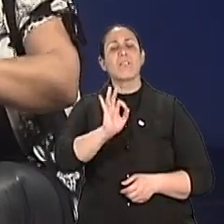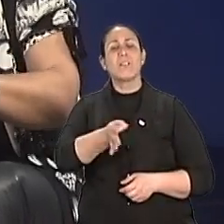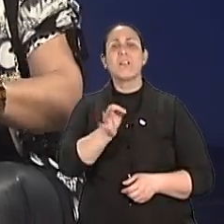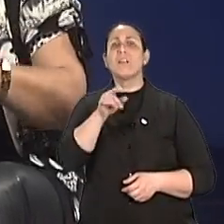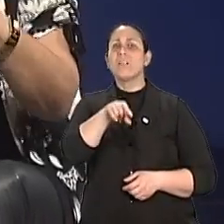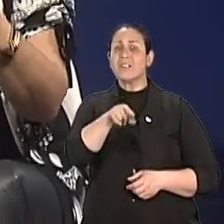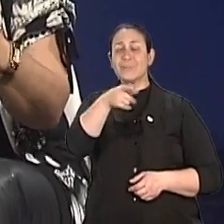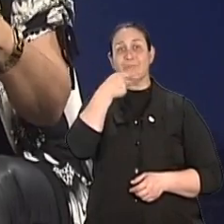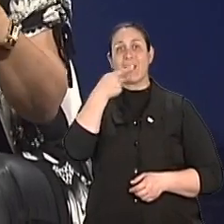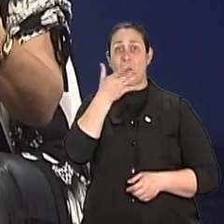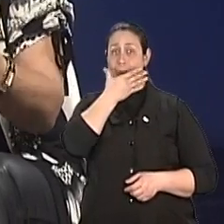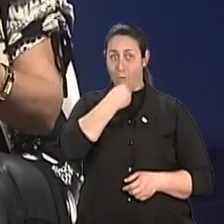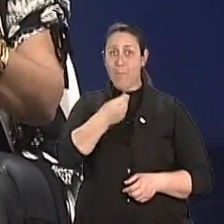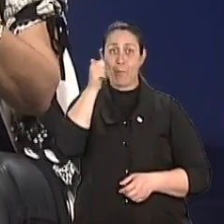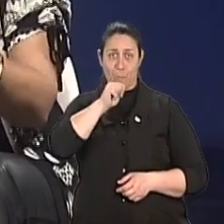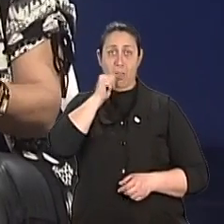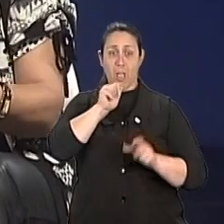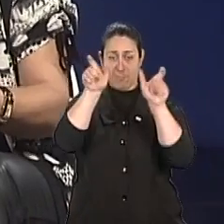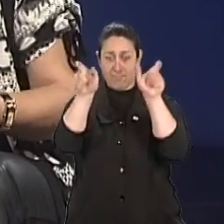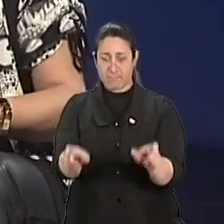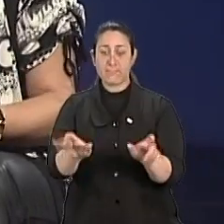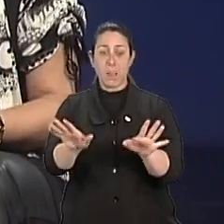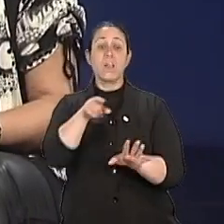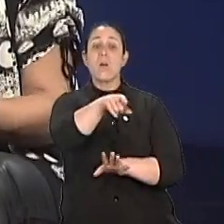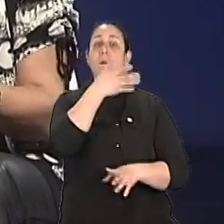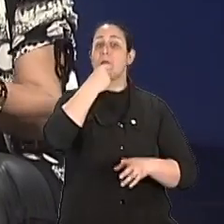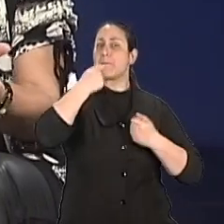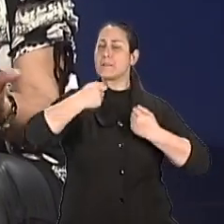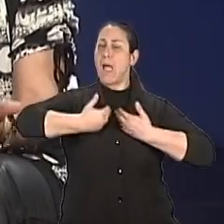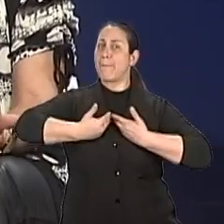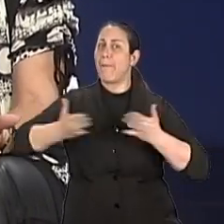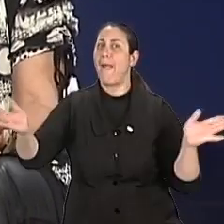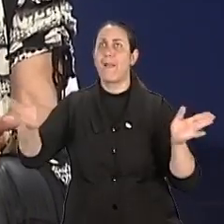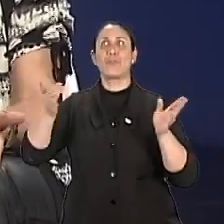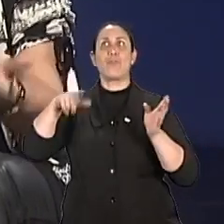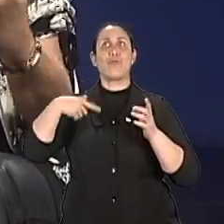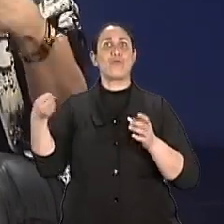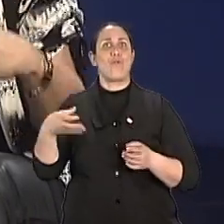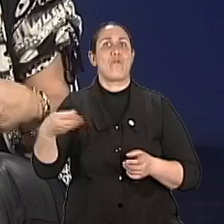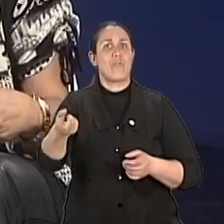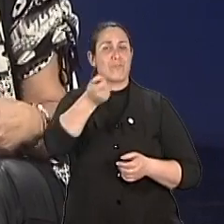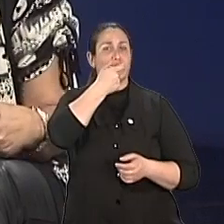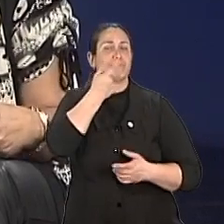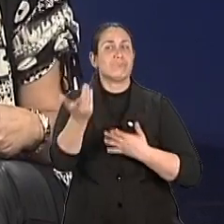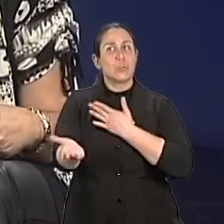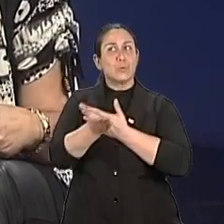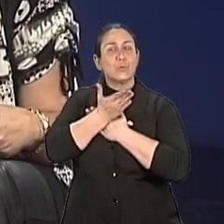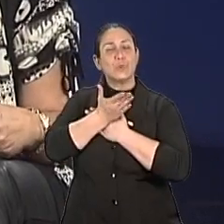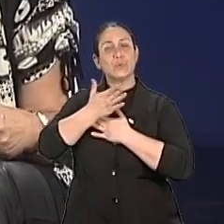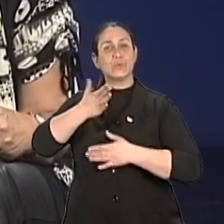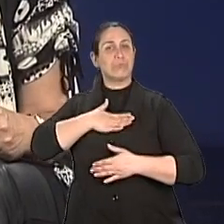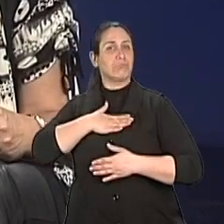falando desse homem que busca, que está aberto e que deve estar para esses novos medicamentos, que dão de